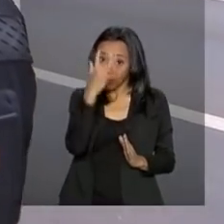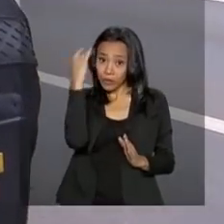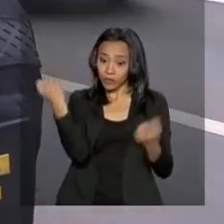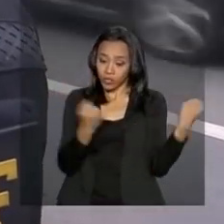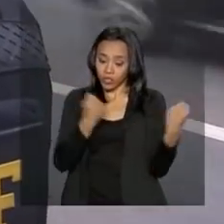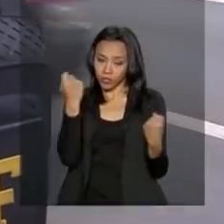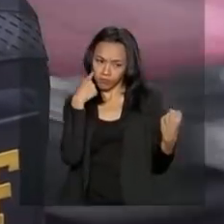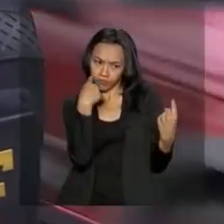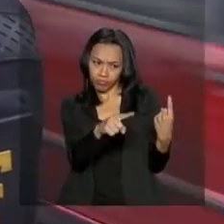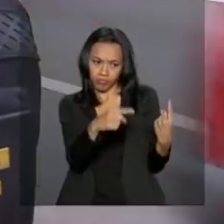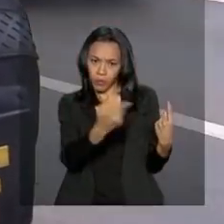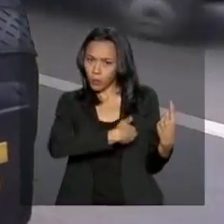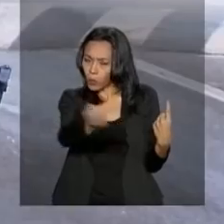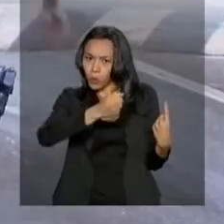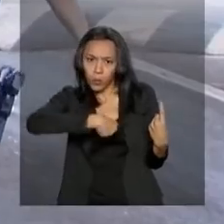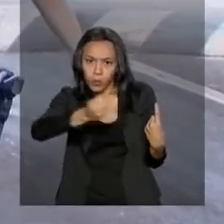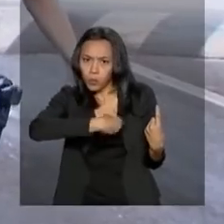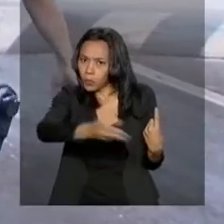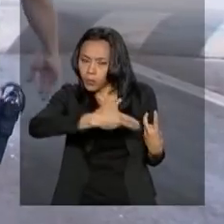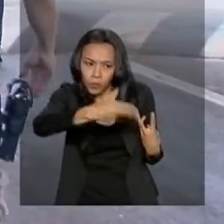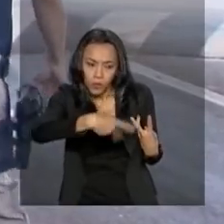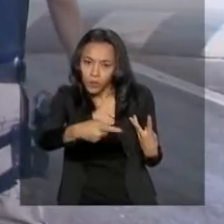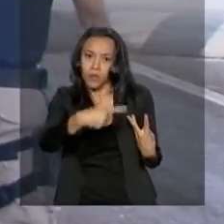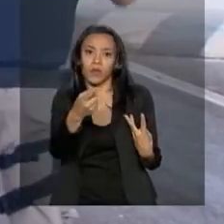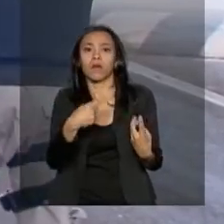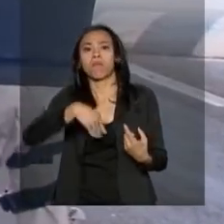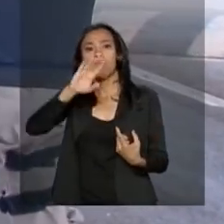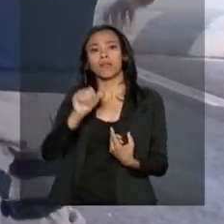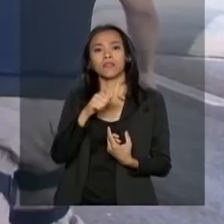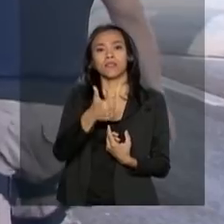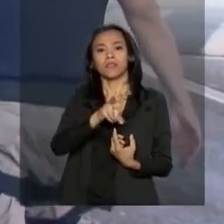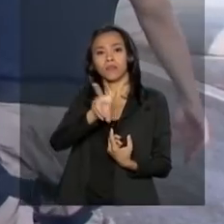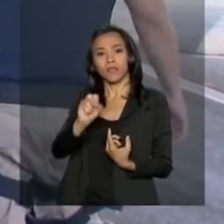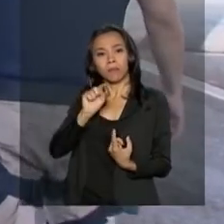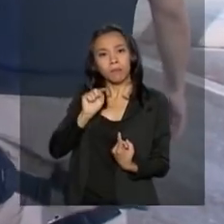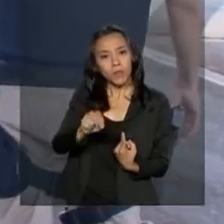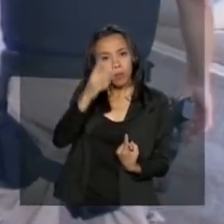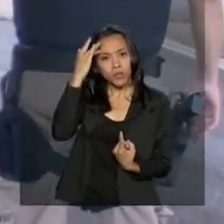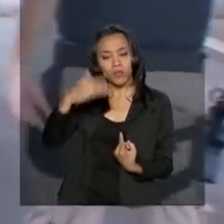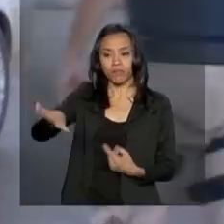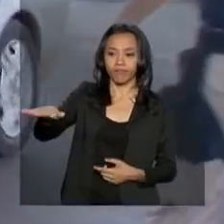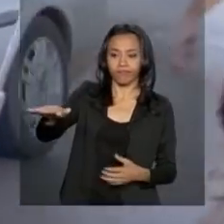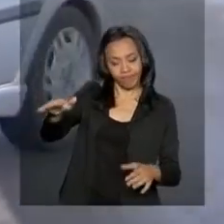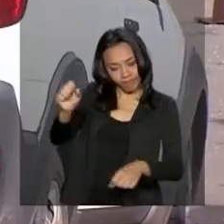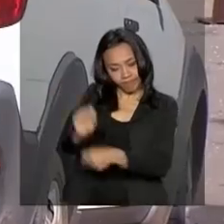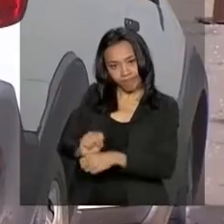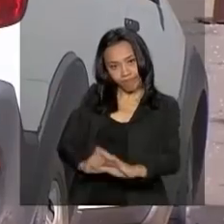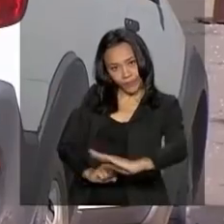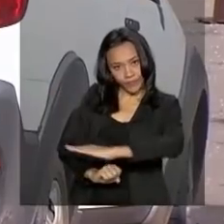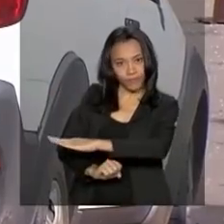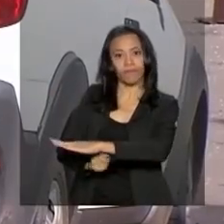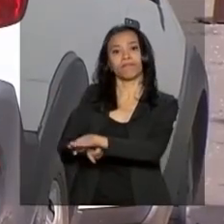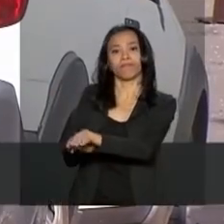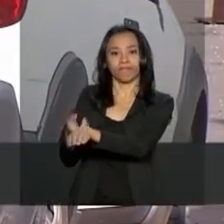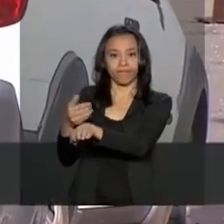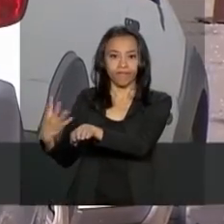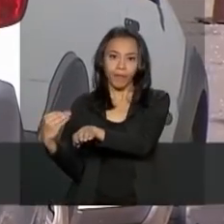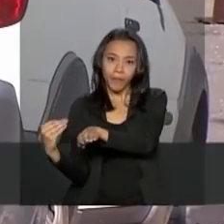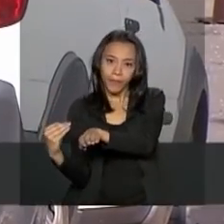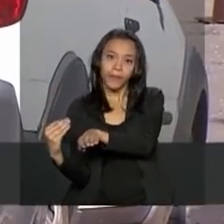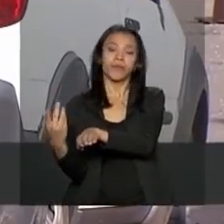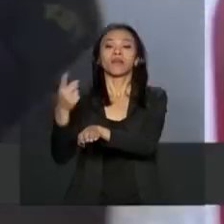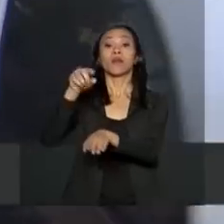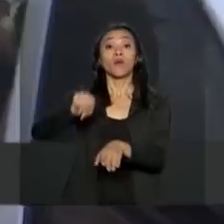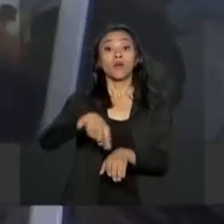por excesso de velocidade. Mais de 155 mil pessoas foram abordadas nas estradas federais. Neste ano, foram registrados